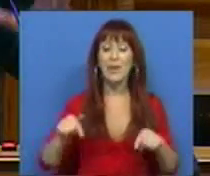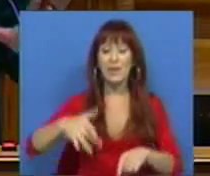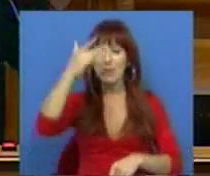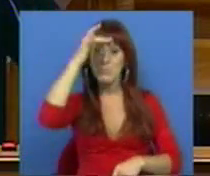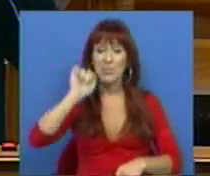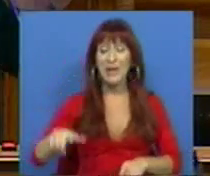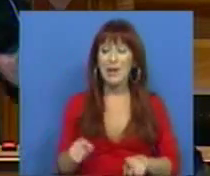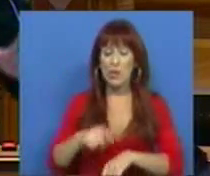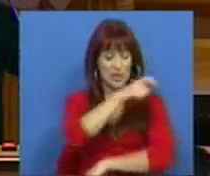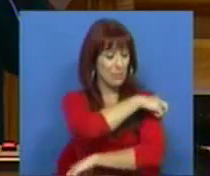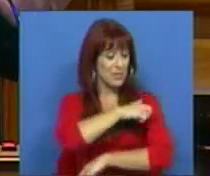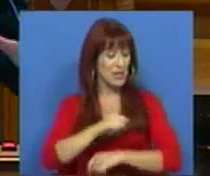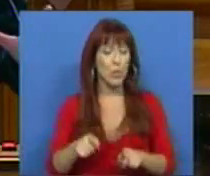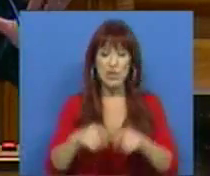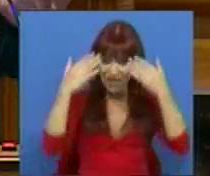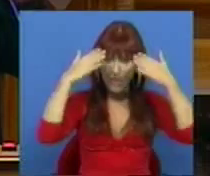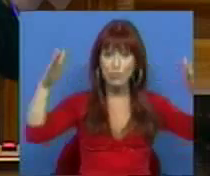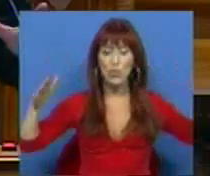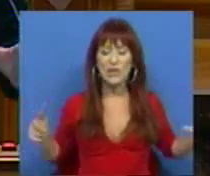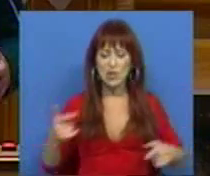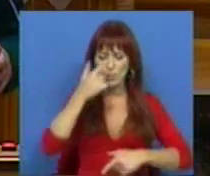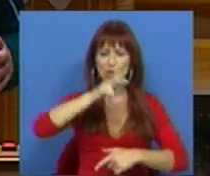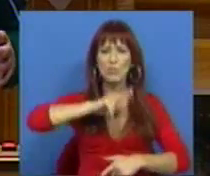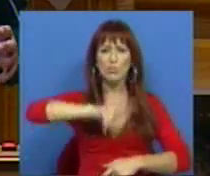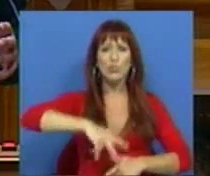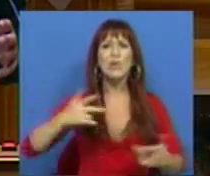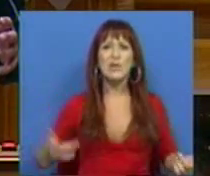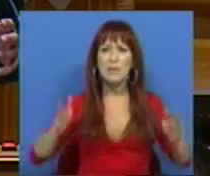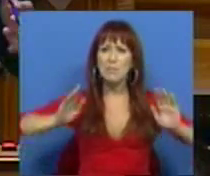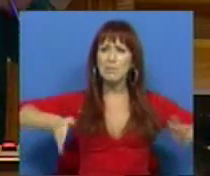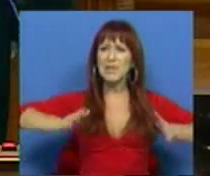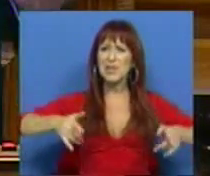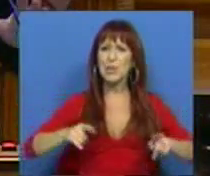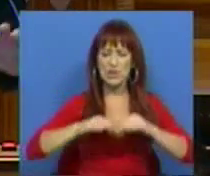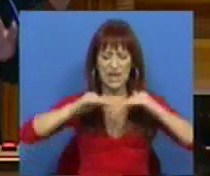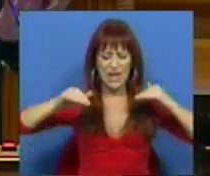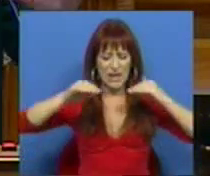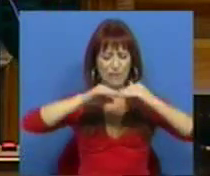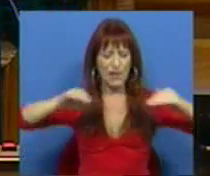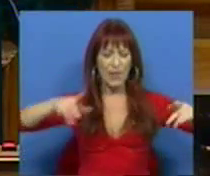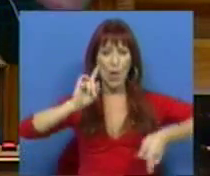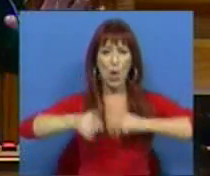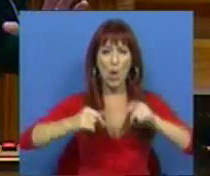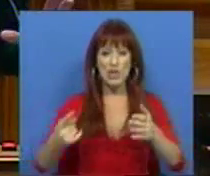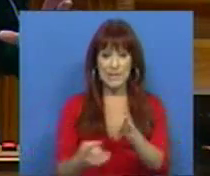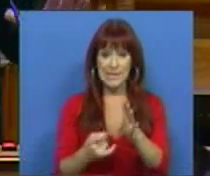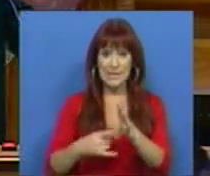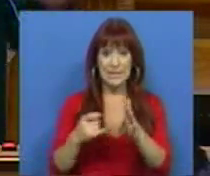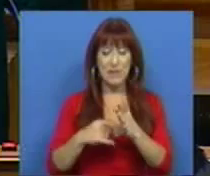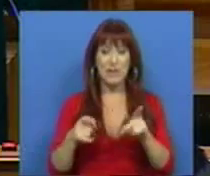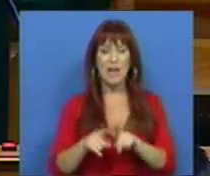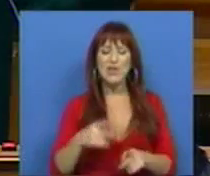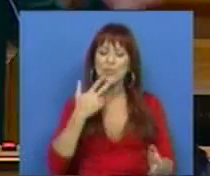entendimento da representação democrática dos portugueses tem que ser nivelado pelo aquilo que são as necessidades